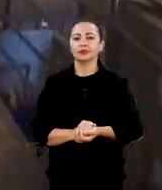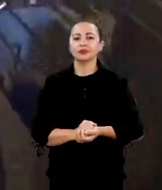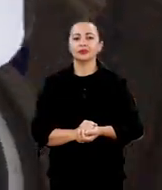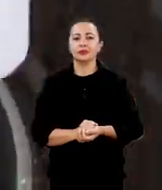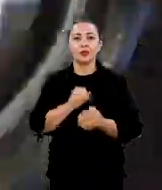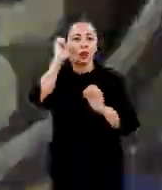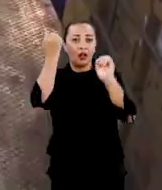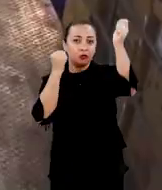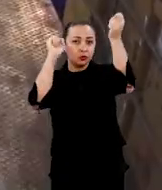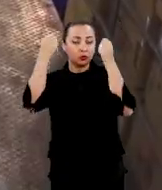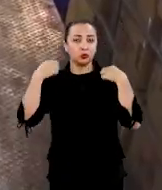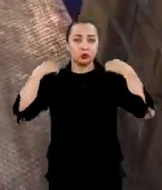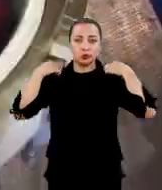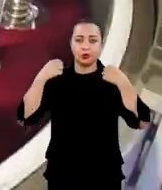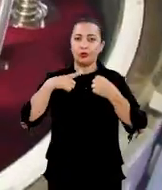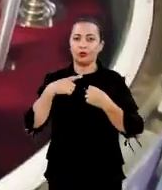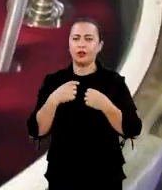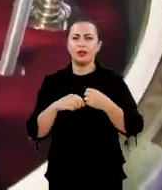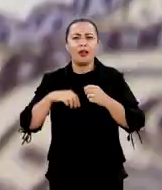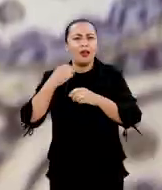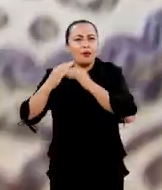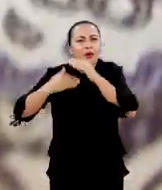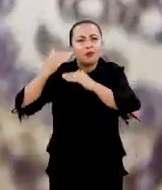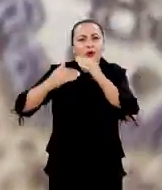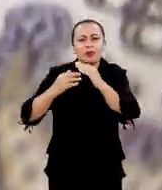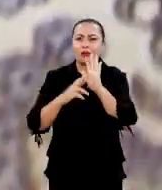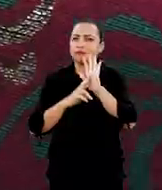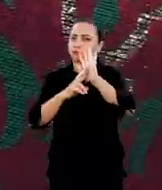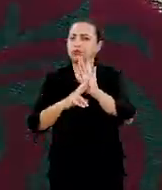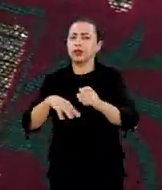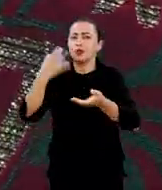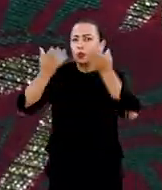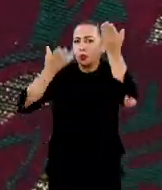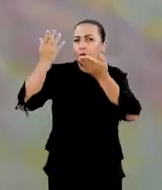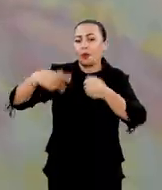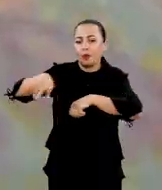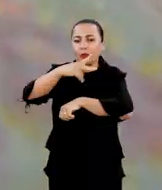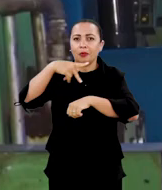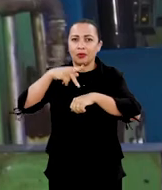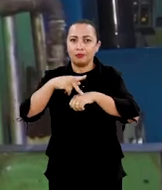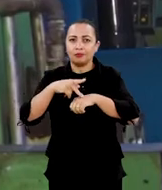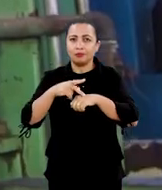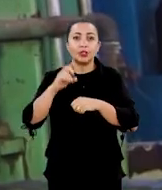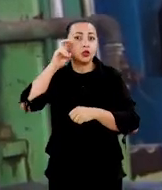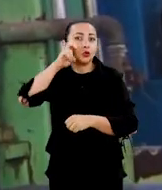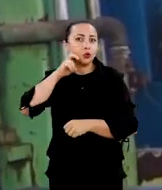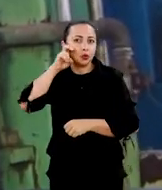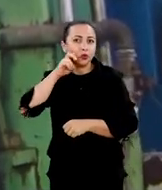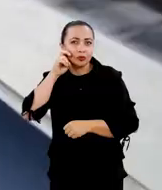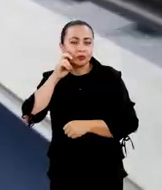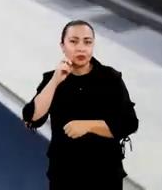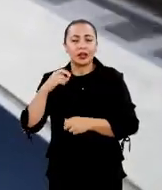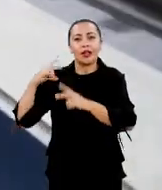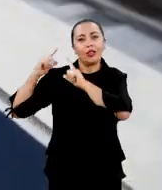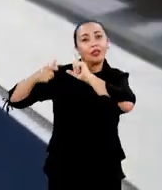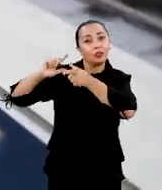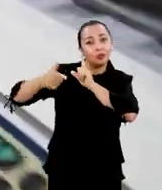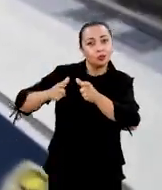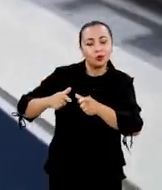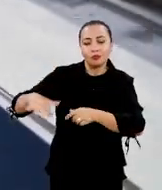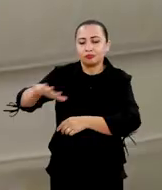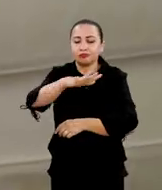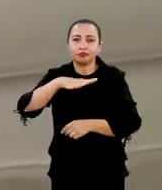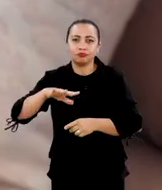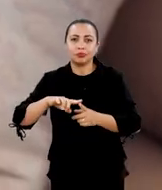A indústria têxtil tem uma relevante representação econômica no país e no Rio Grande do Norte a tradição na